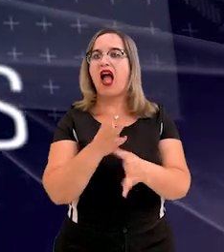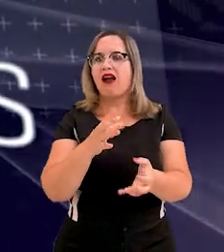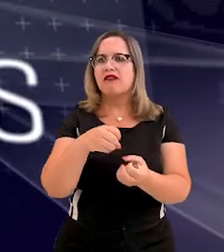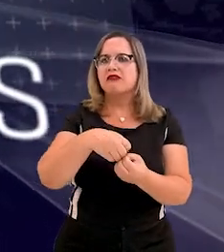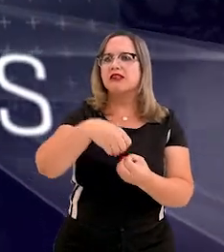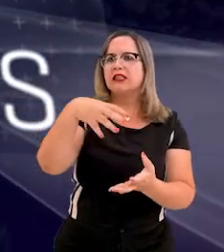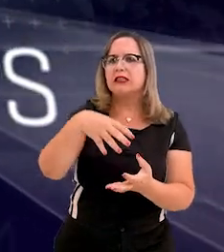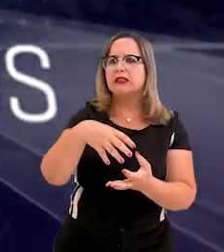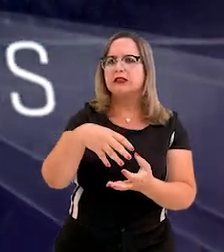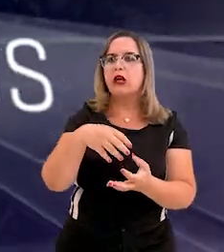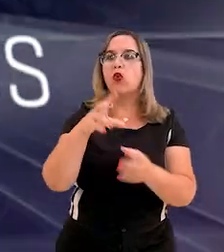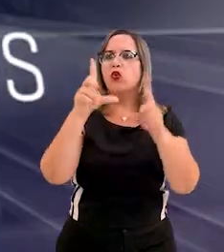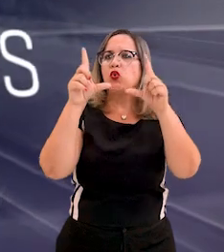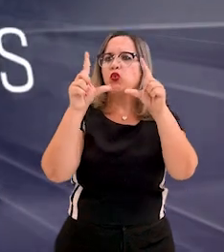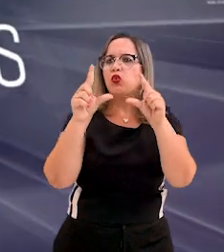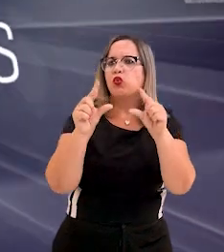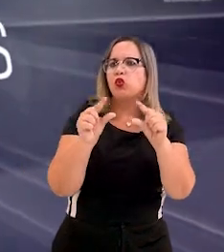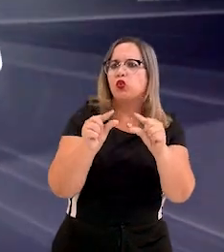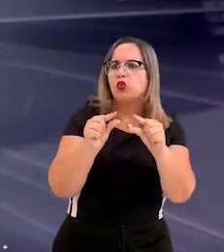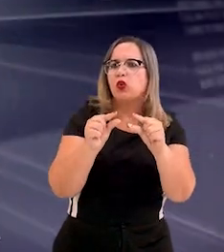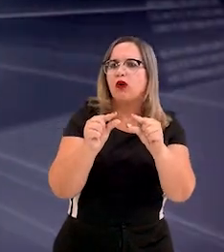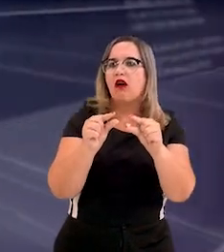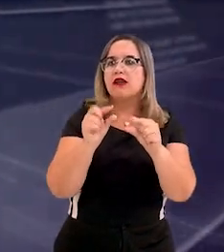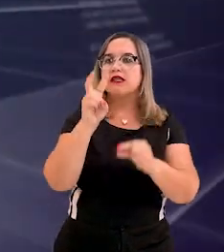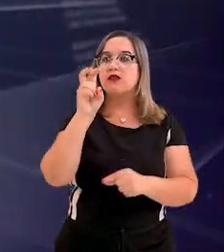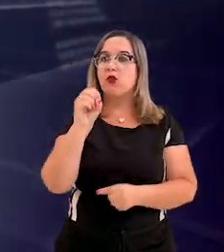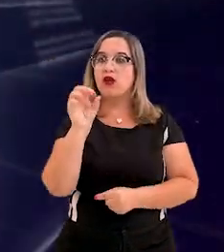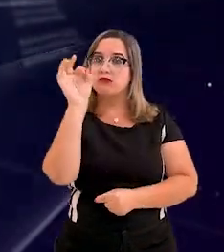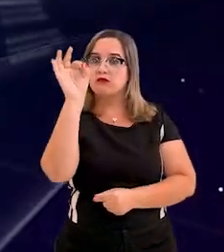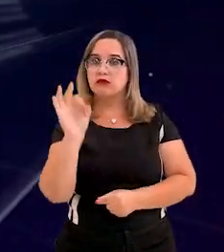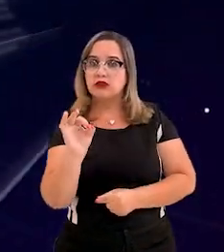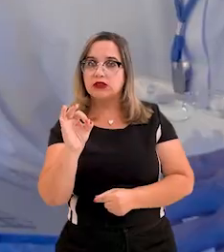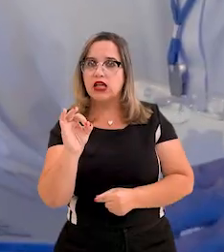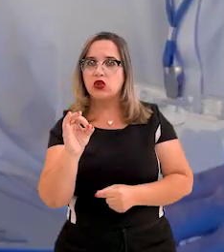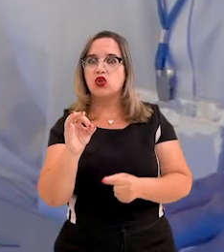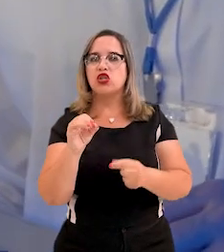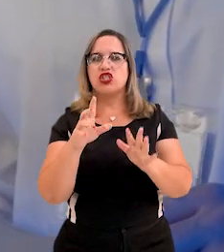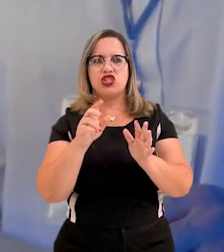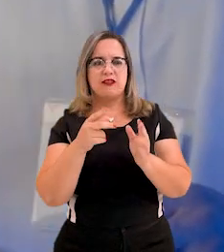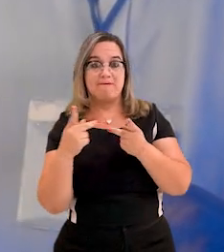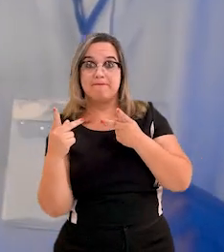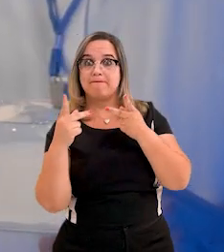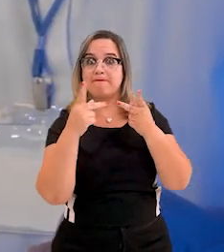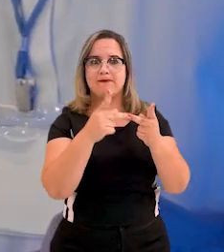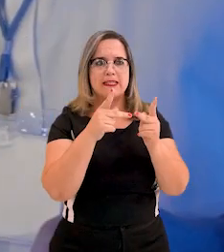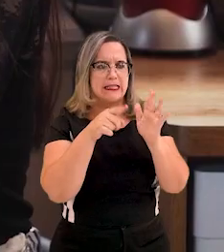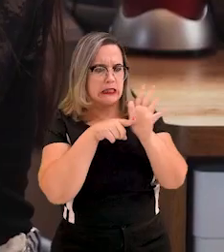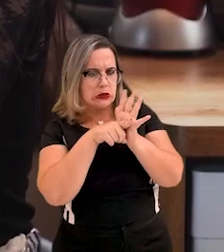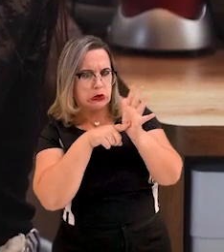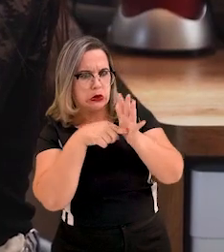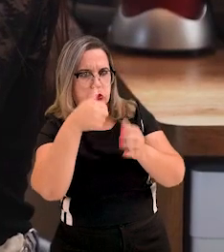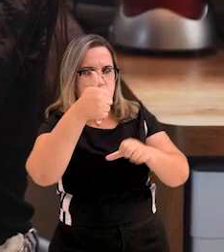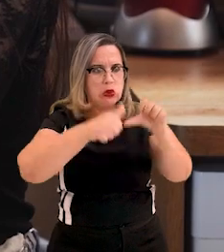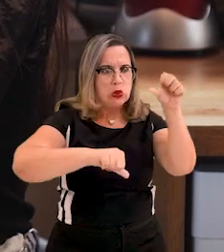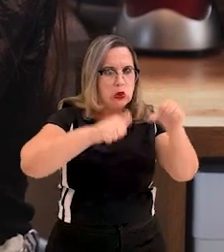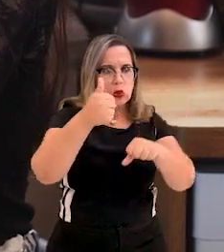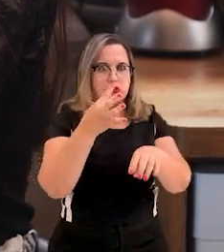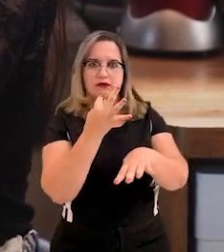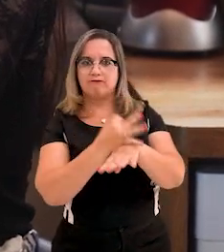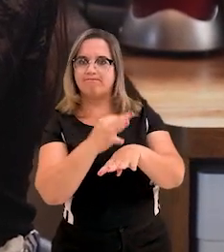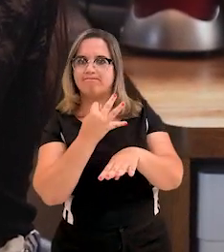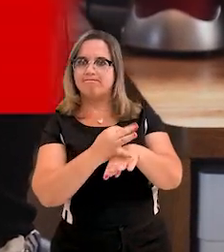reduziu em 50% o estoque de demandas de vistorias e análises